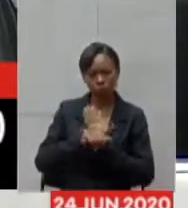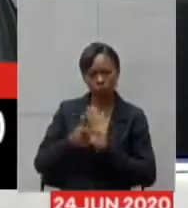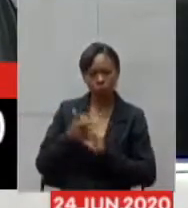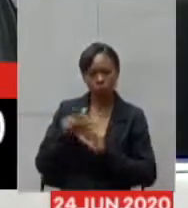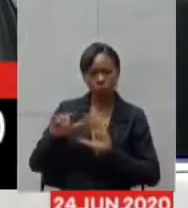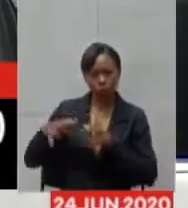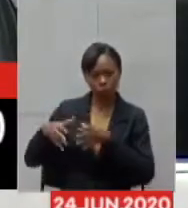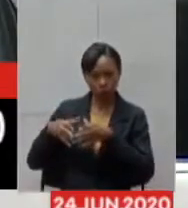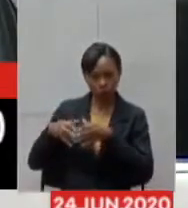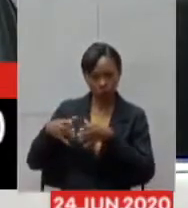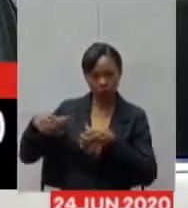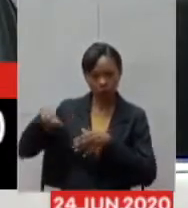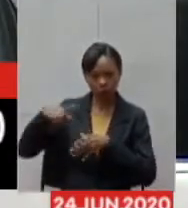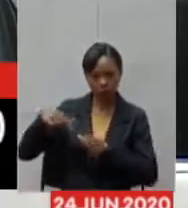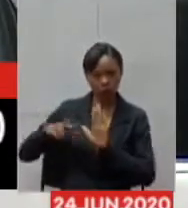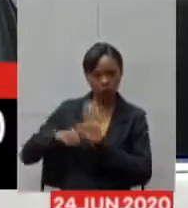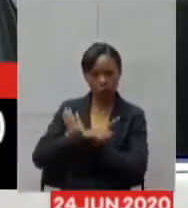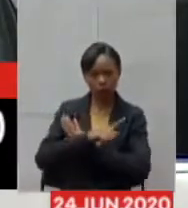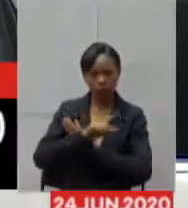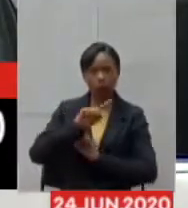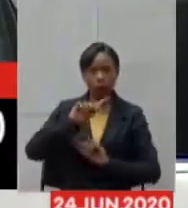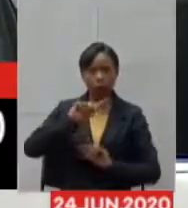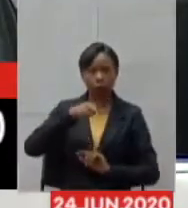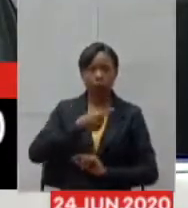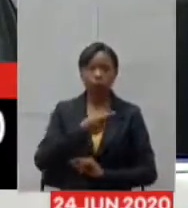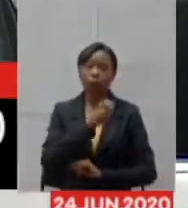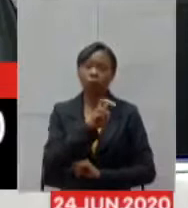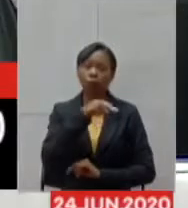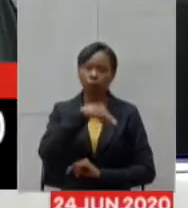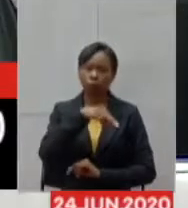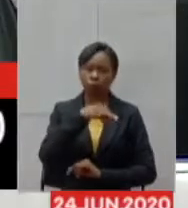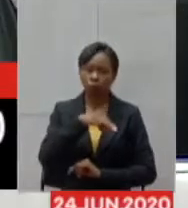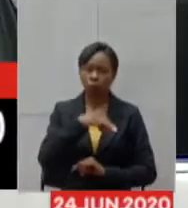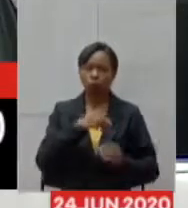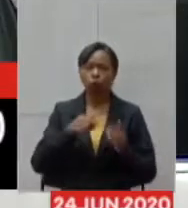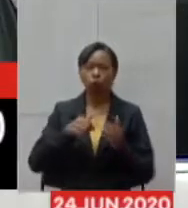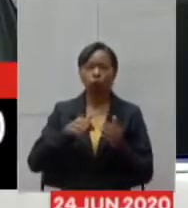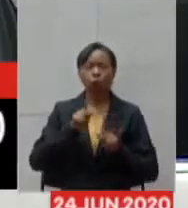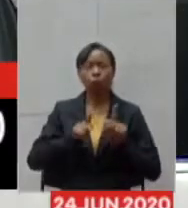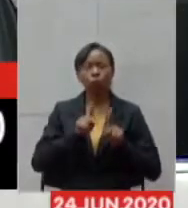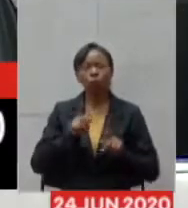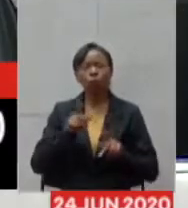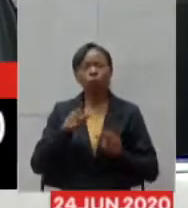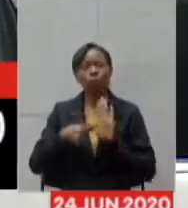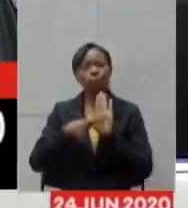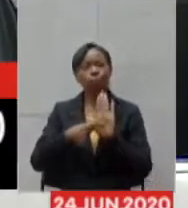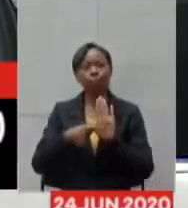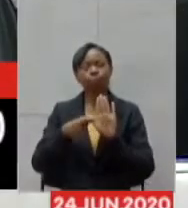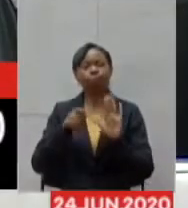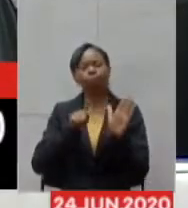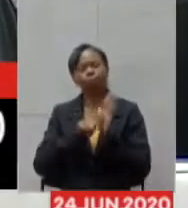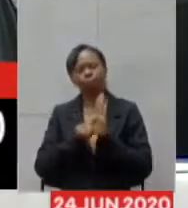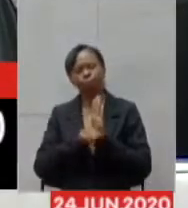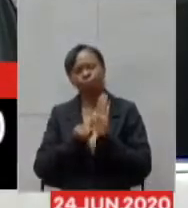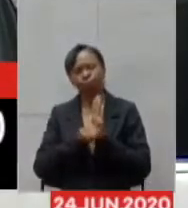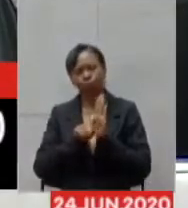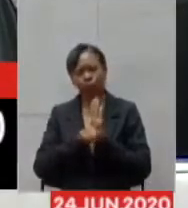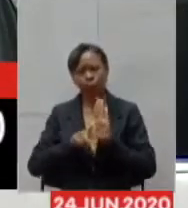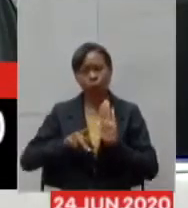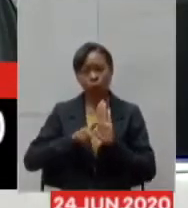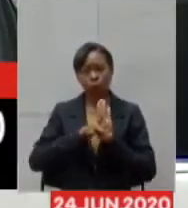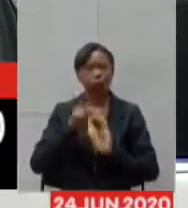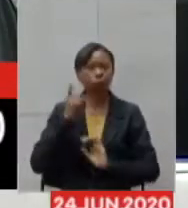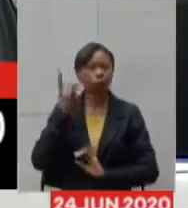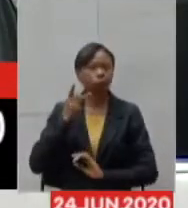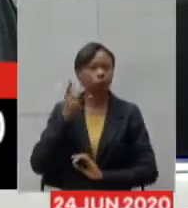Em seguida, os líderes terão cinco minutos para apresentar seus questionamentos e dos parlamentares